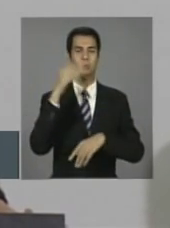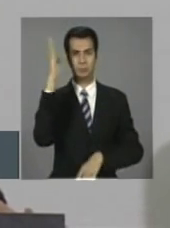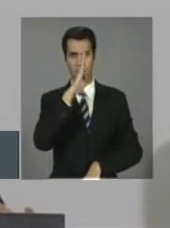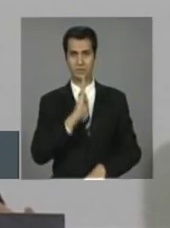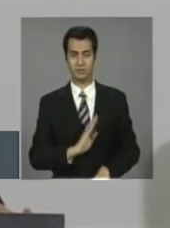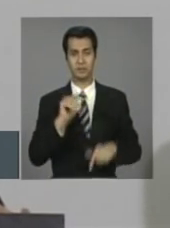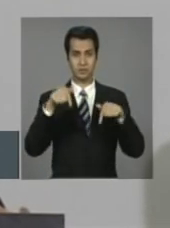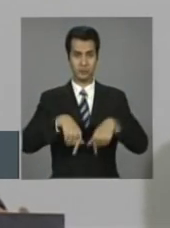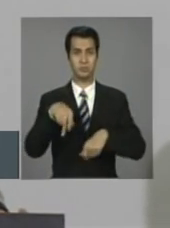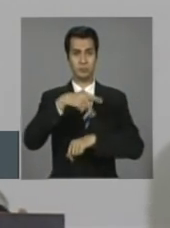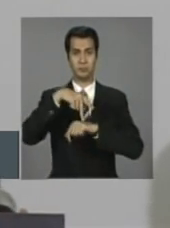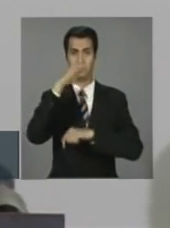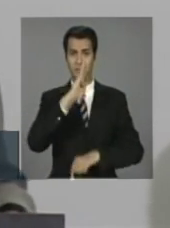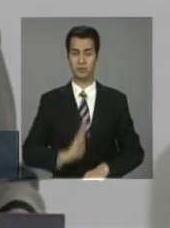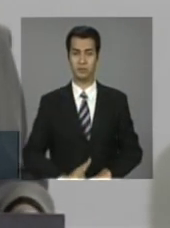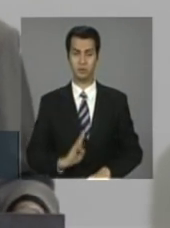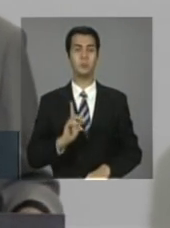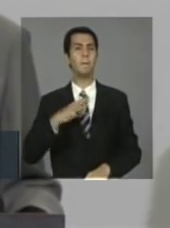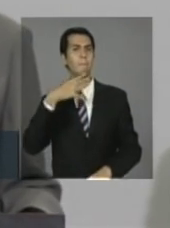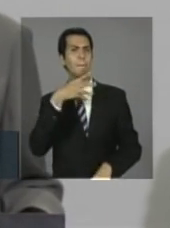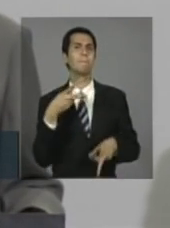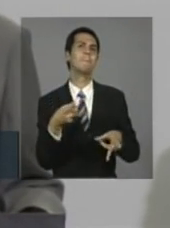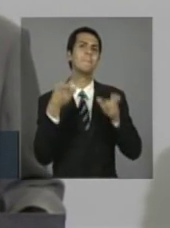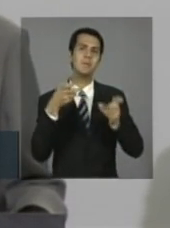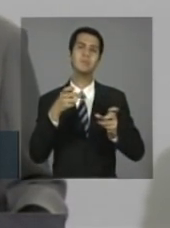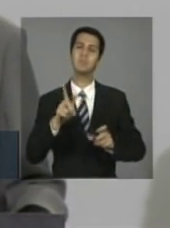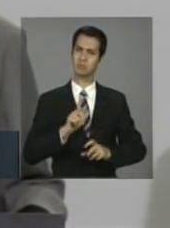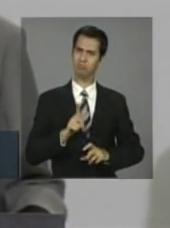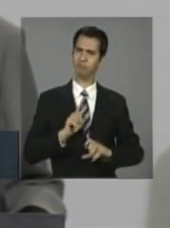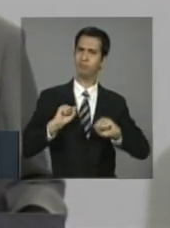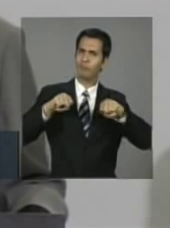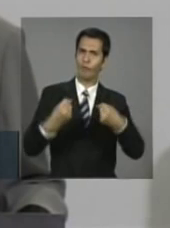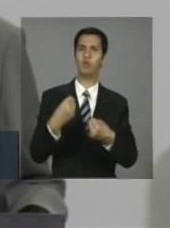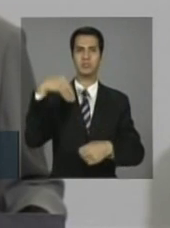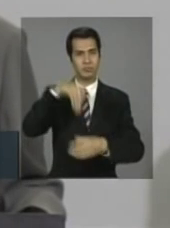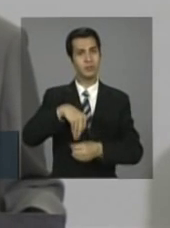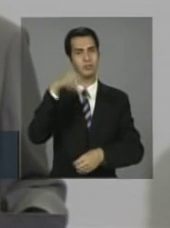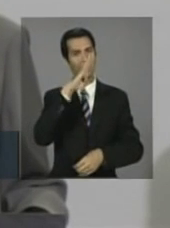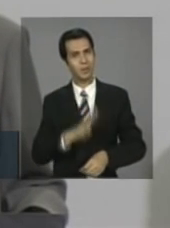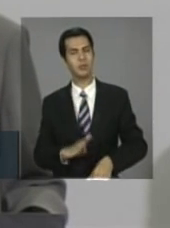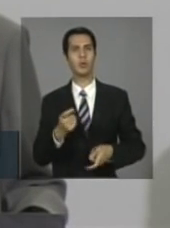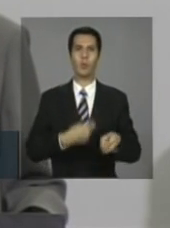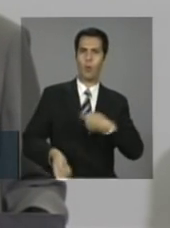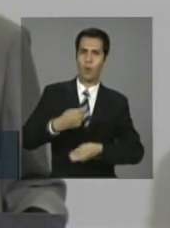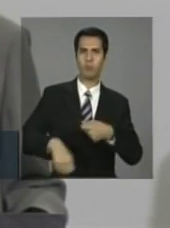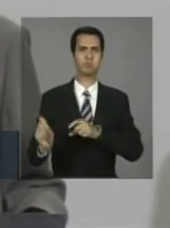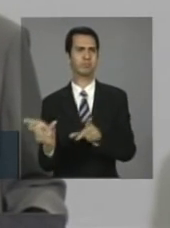e brasileiras desse país perceber a enorme força do nosso mercado interno.